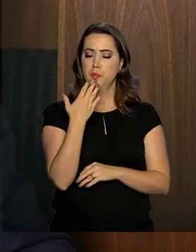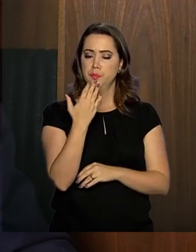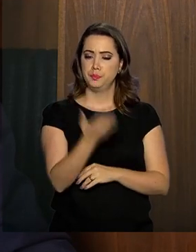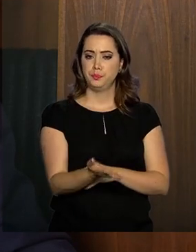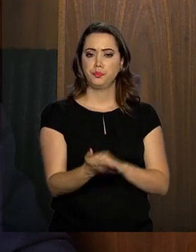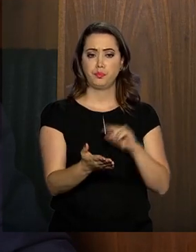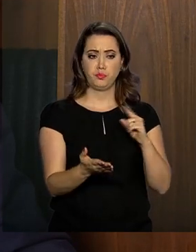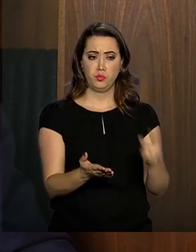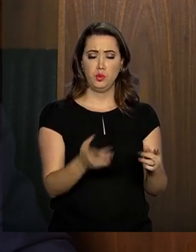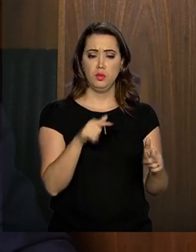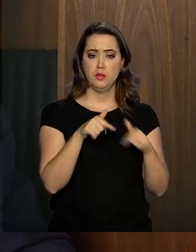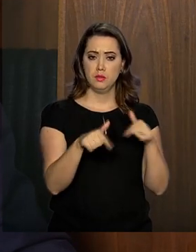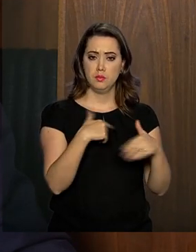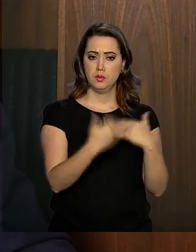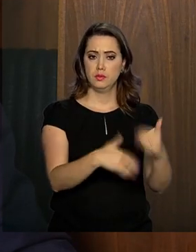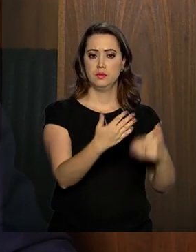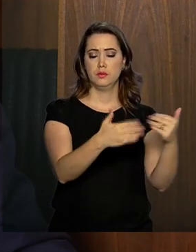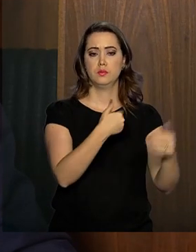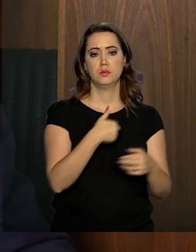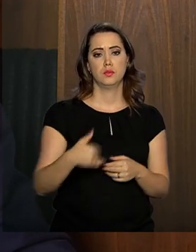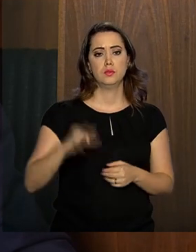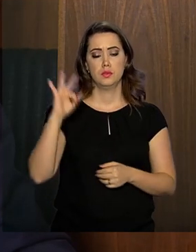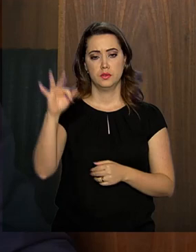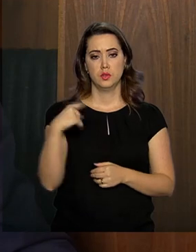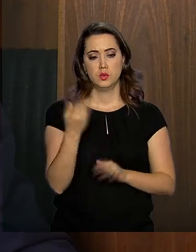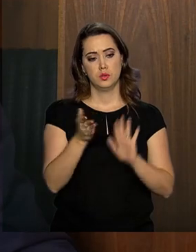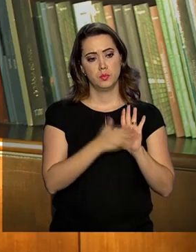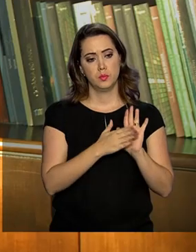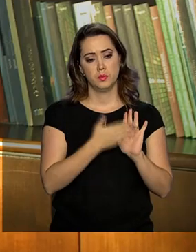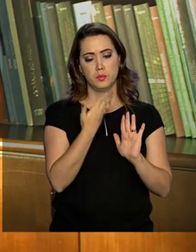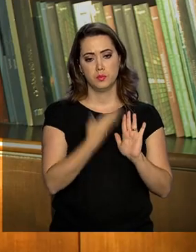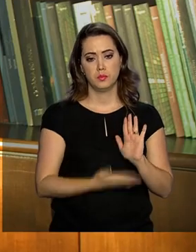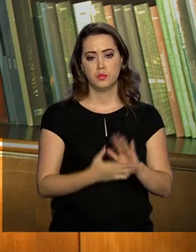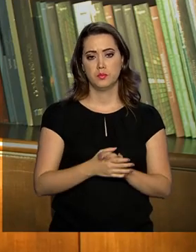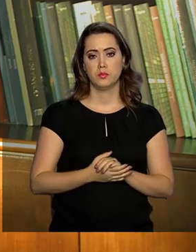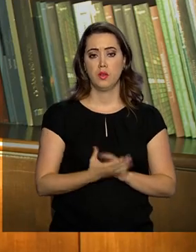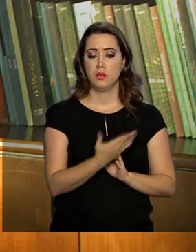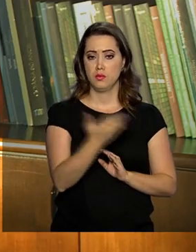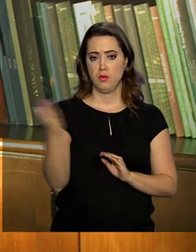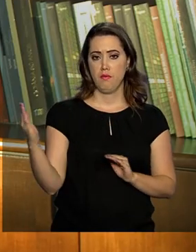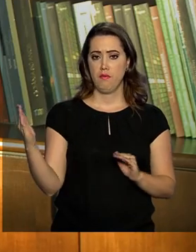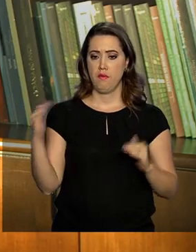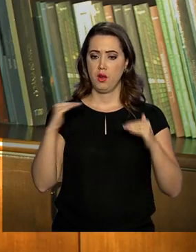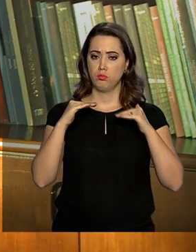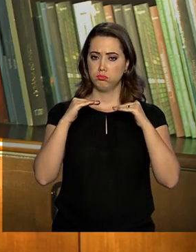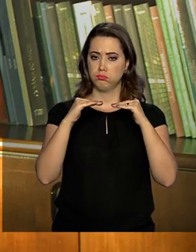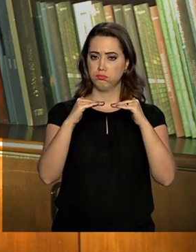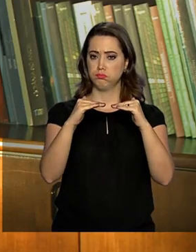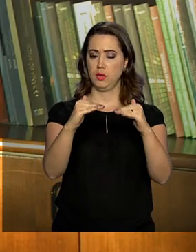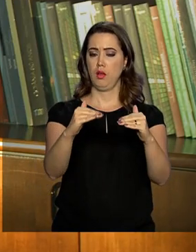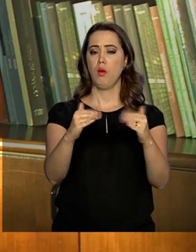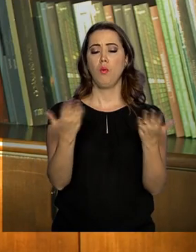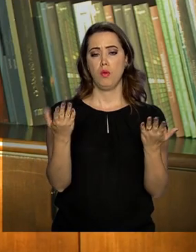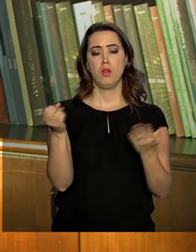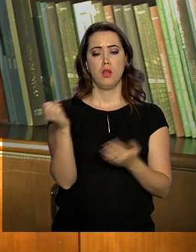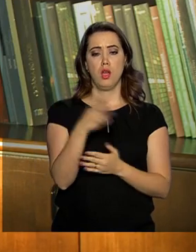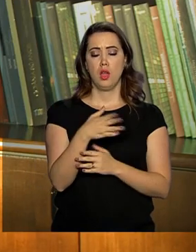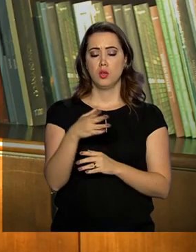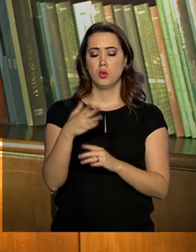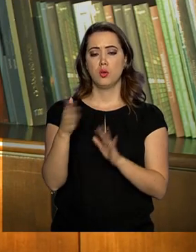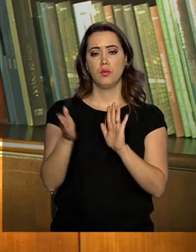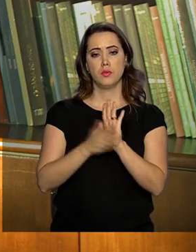ação desenvolvida pelo governo federal, com essa proposta. O senhor fala em equidade. A nova Previdência promete trazer mais